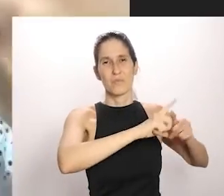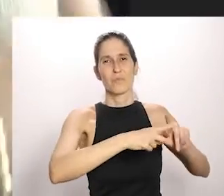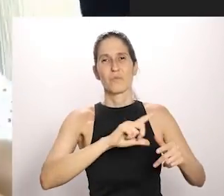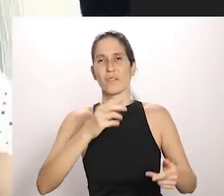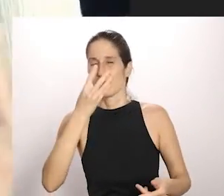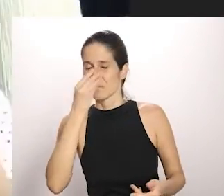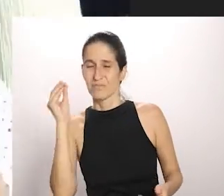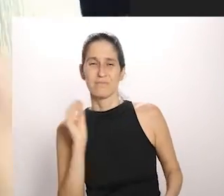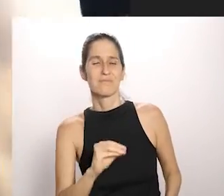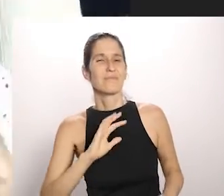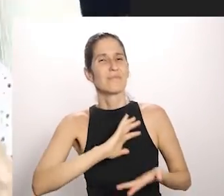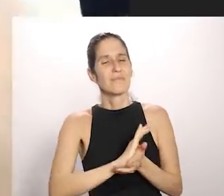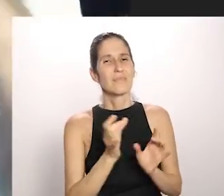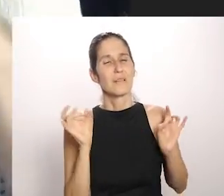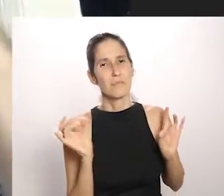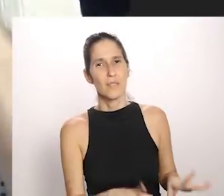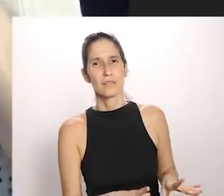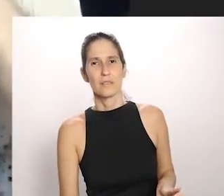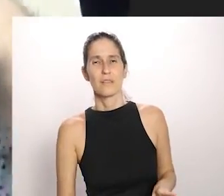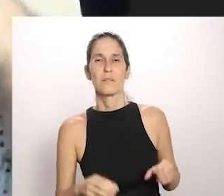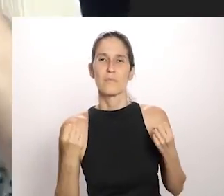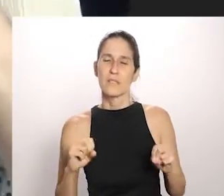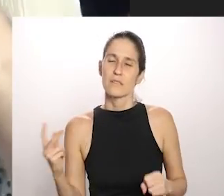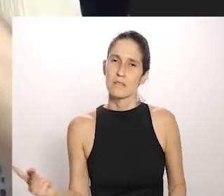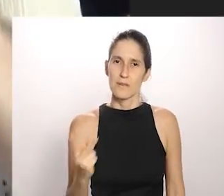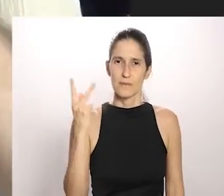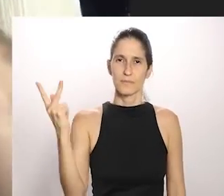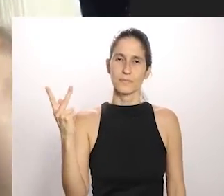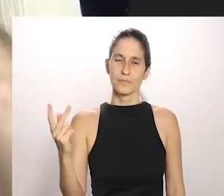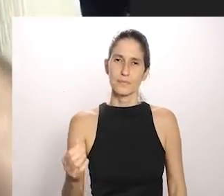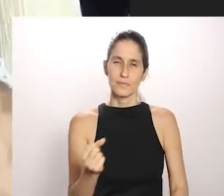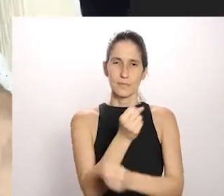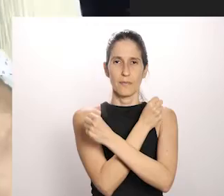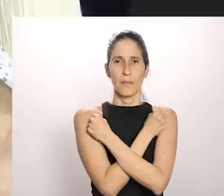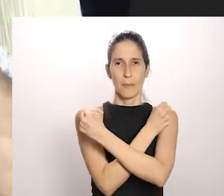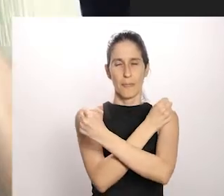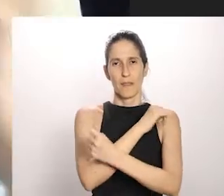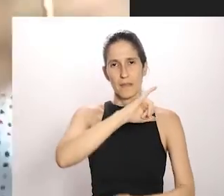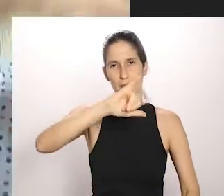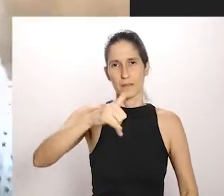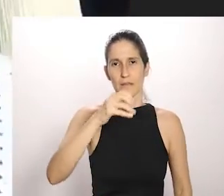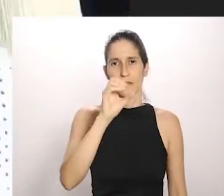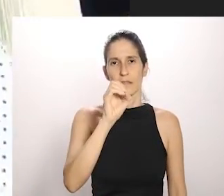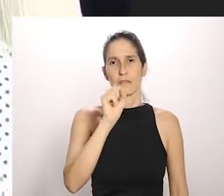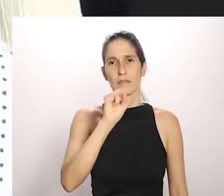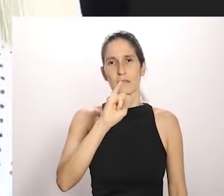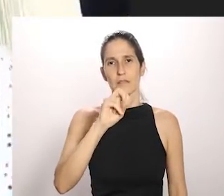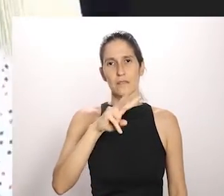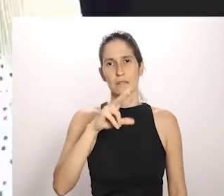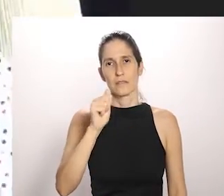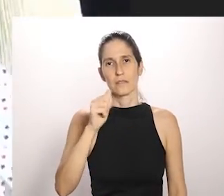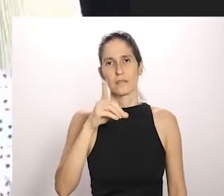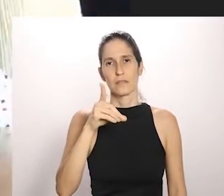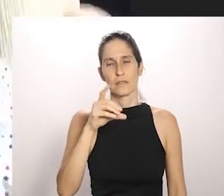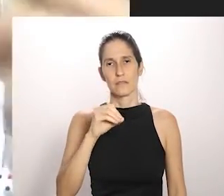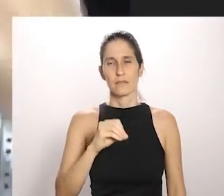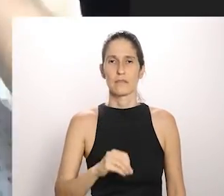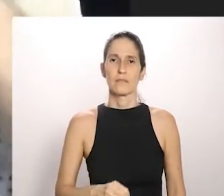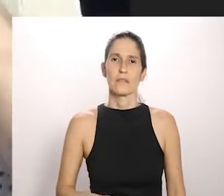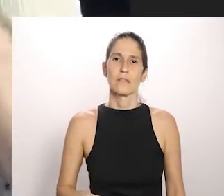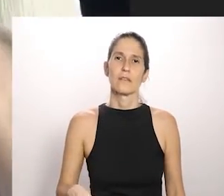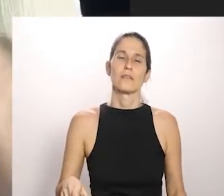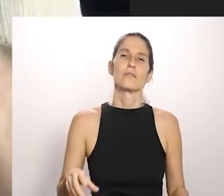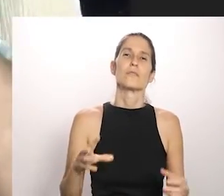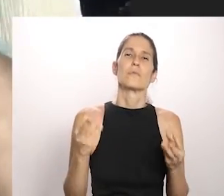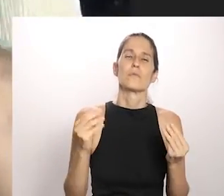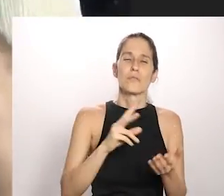pública está muito distante, ainda precisa valorizar. E aqui eu quero mandar um abraço também a Diel, para José Valdo Cabu, que é um grande poeta, mestre B,